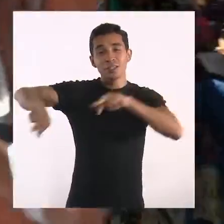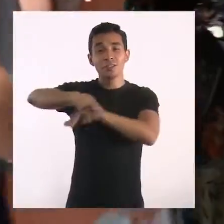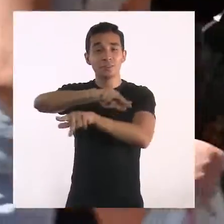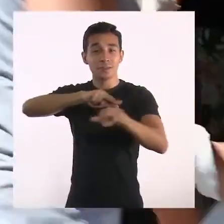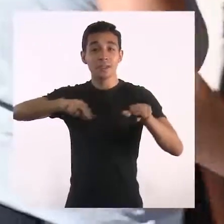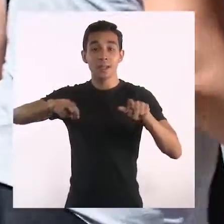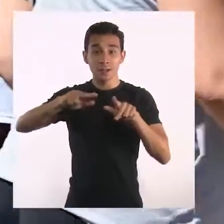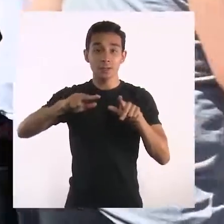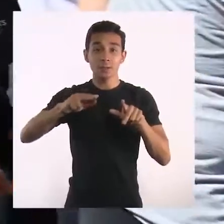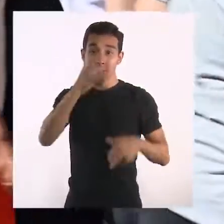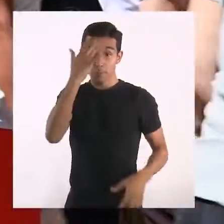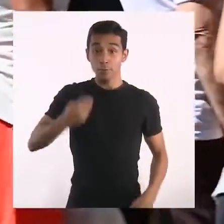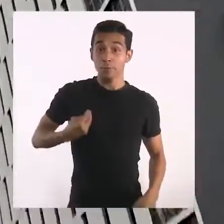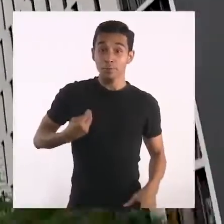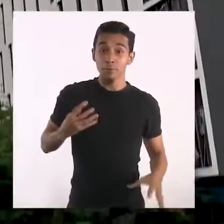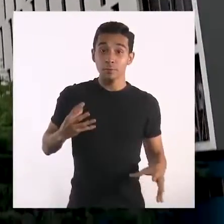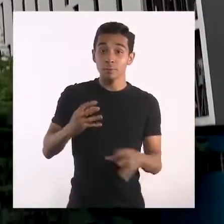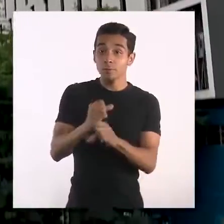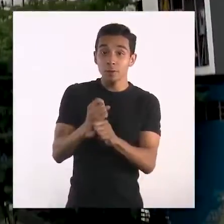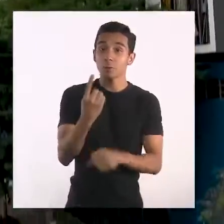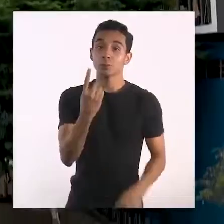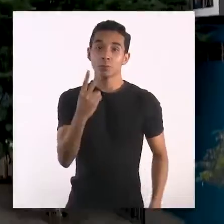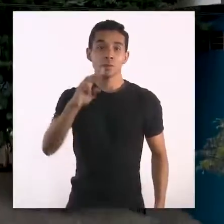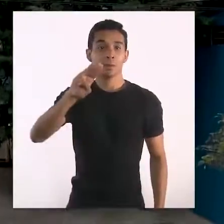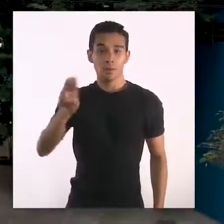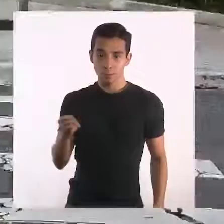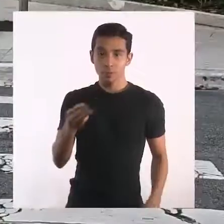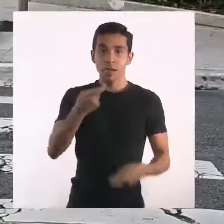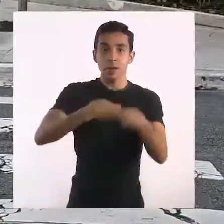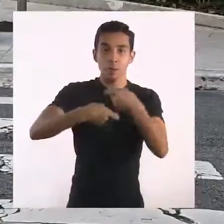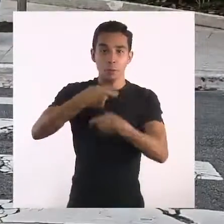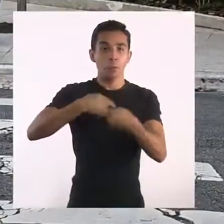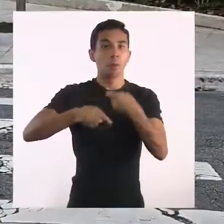12 milhões de habitantes e no seu enorme potencial econômico.